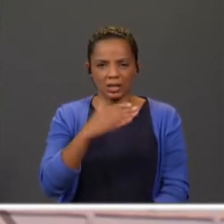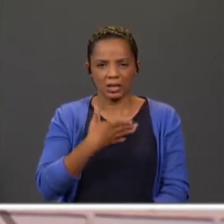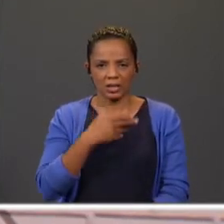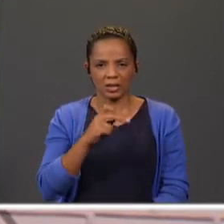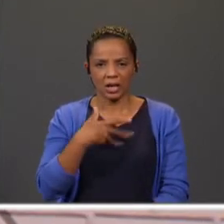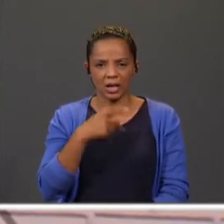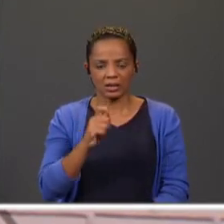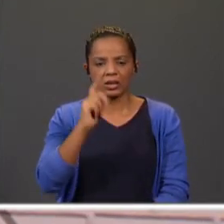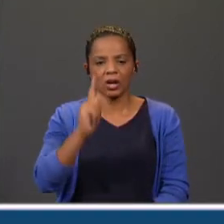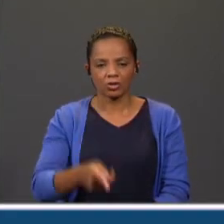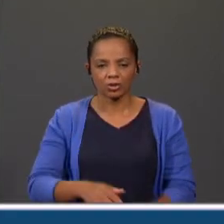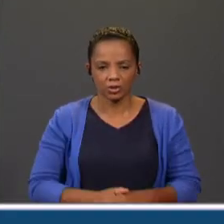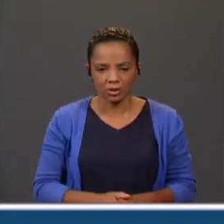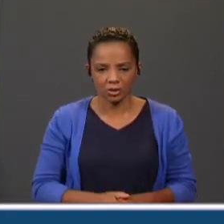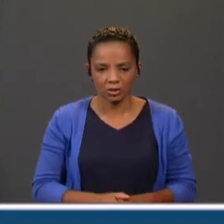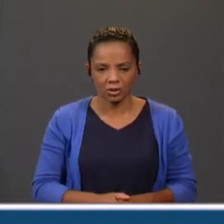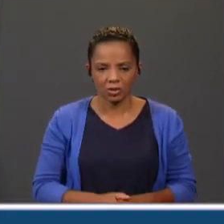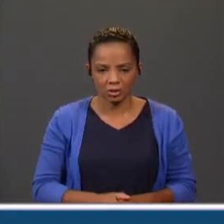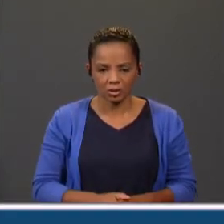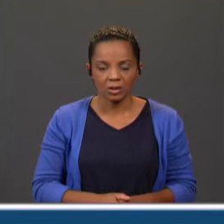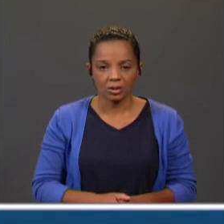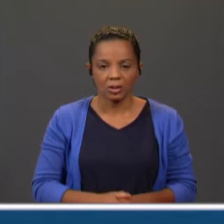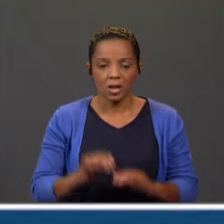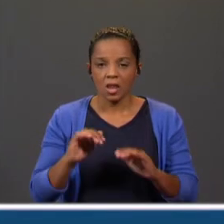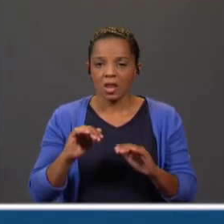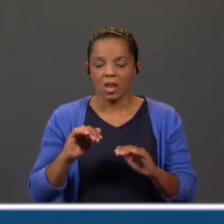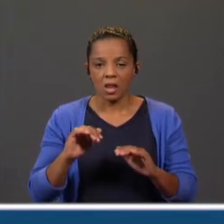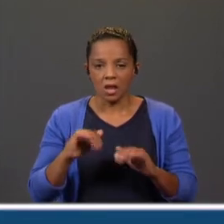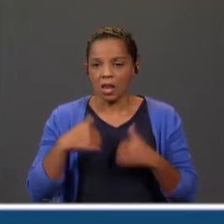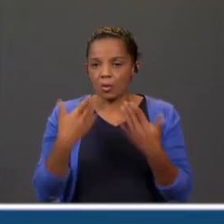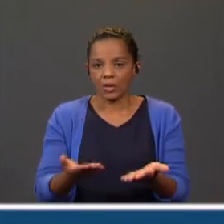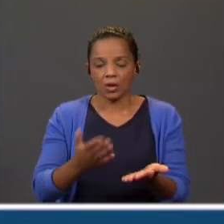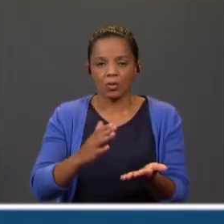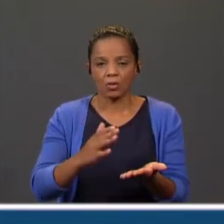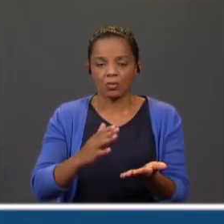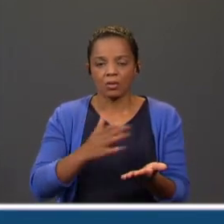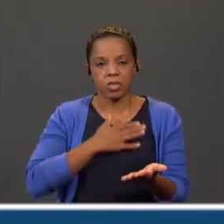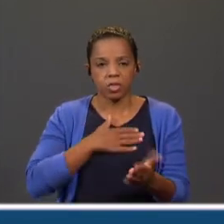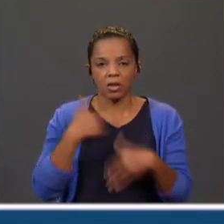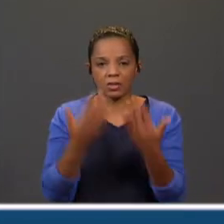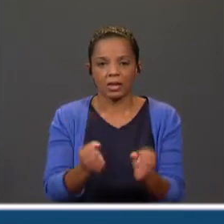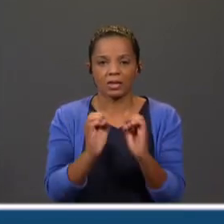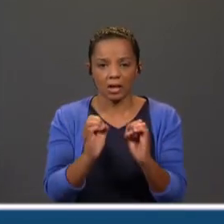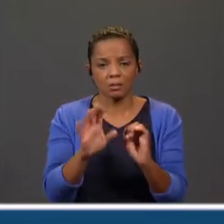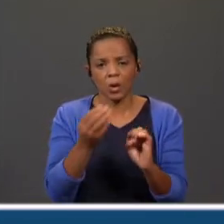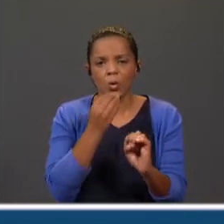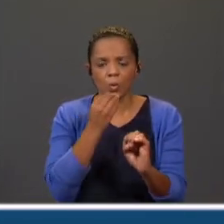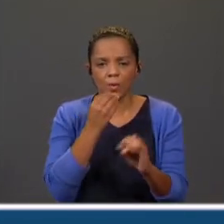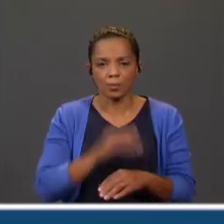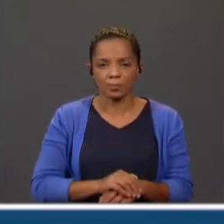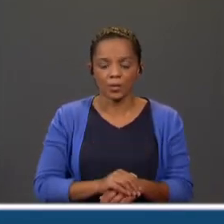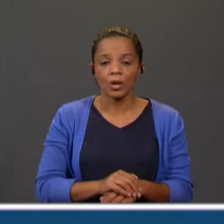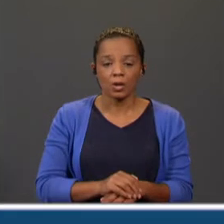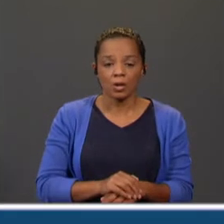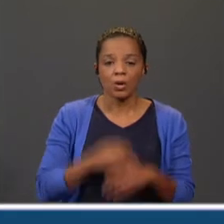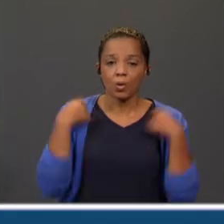E assim comeu, onde não lhe queriam dar nada. O é que aconteceu? O frado pediu, porque tinha